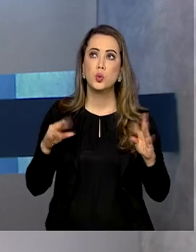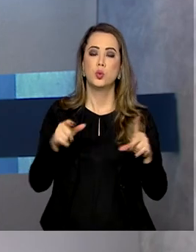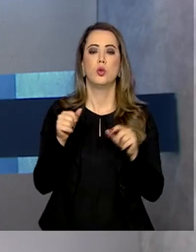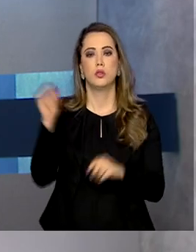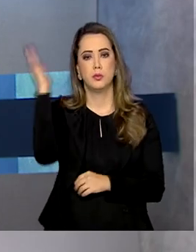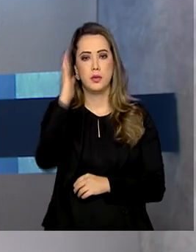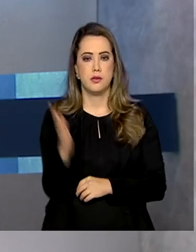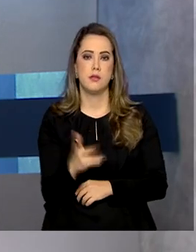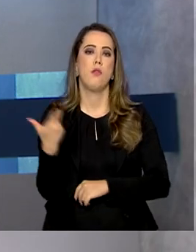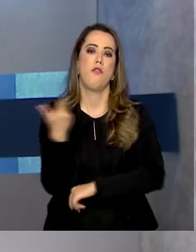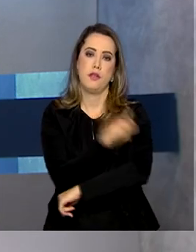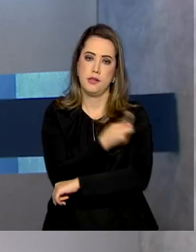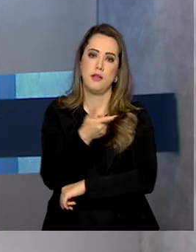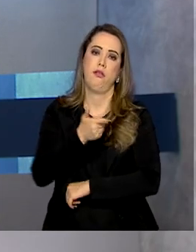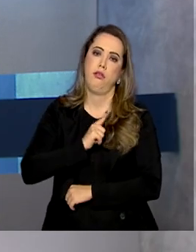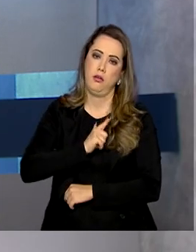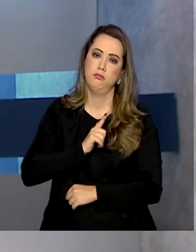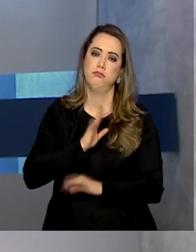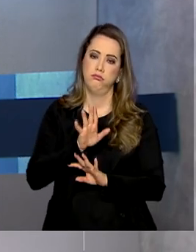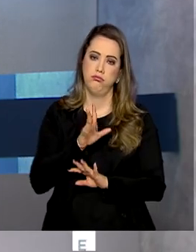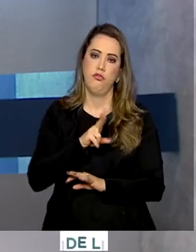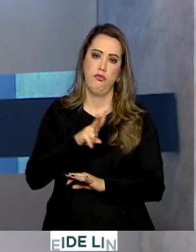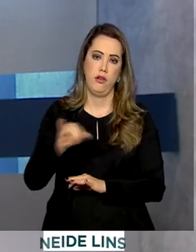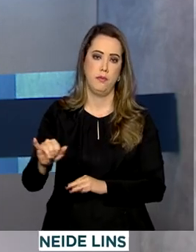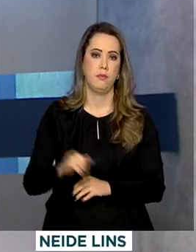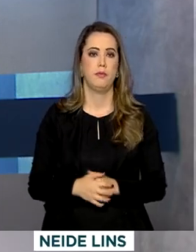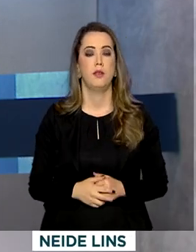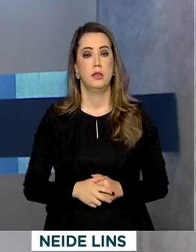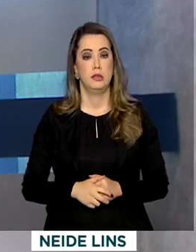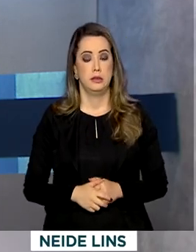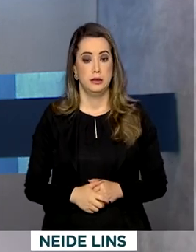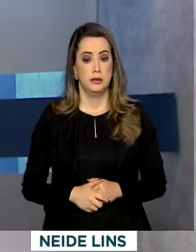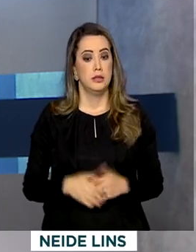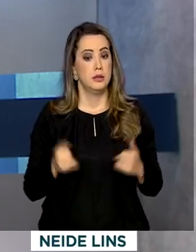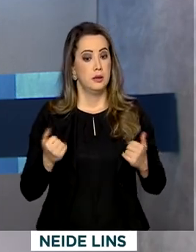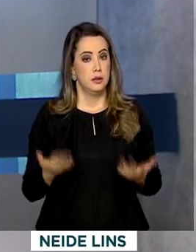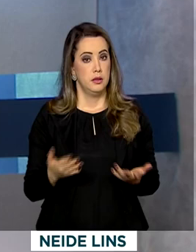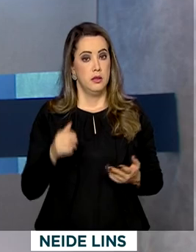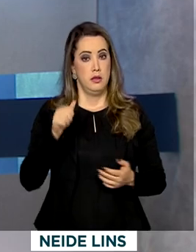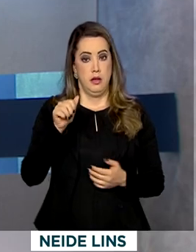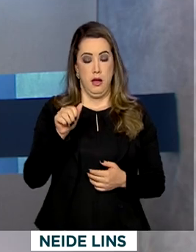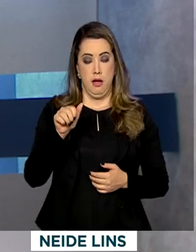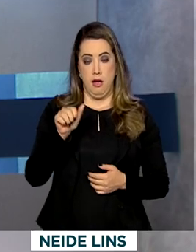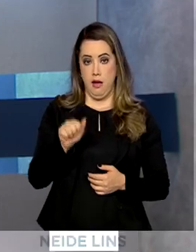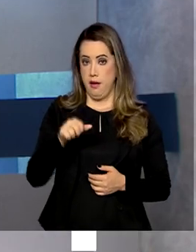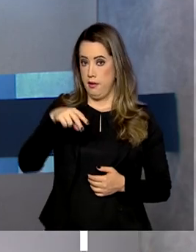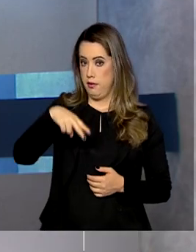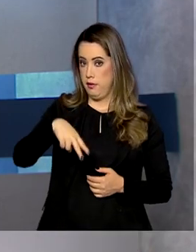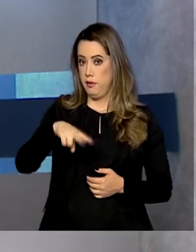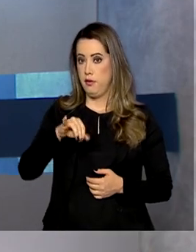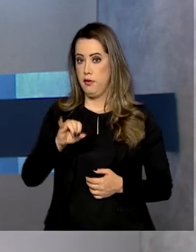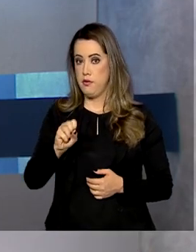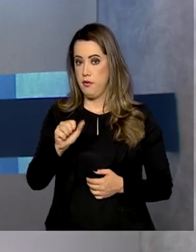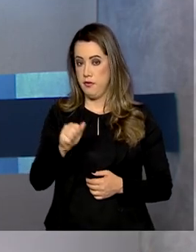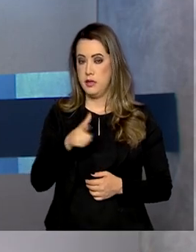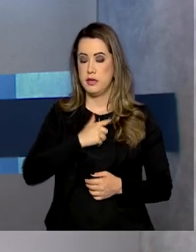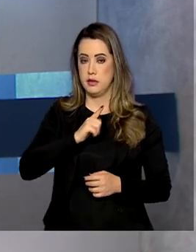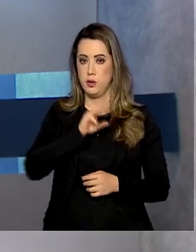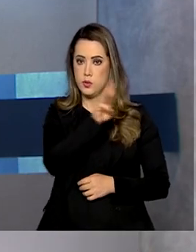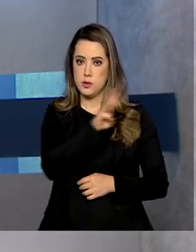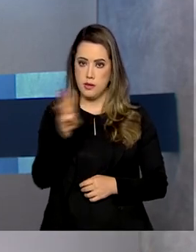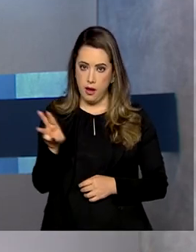A Agência Nacional de Vigilância Sanitária tem um sistema eletrônico, o Vigimed, que permite notificar